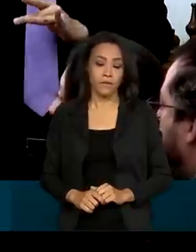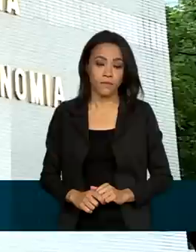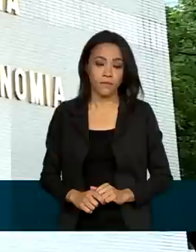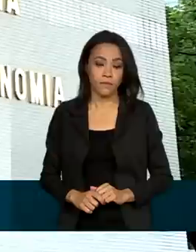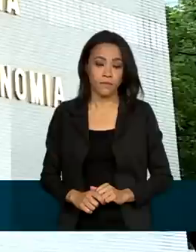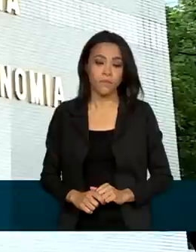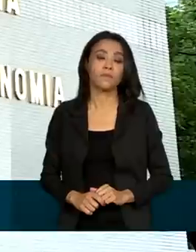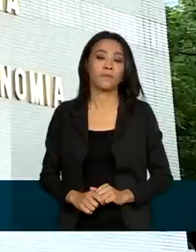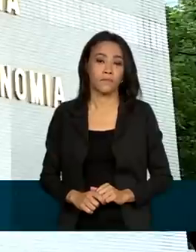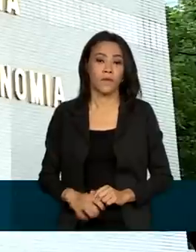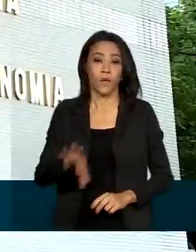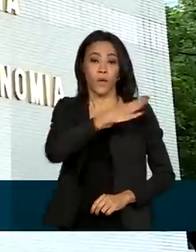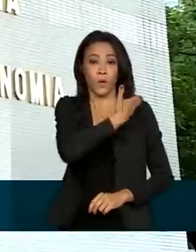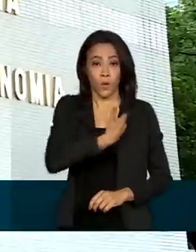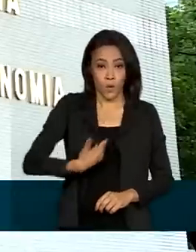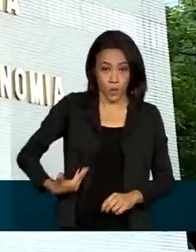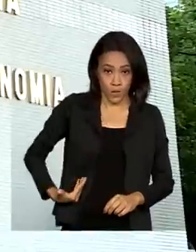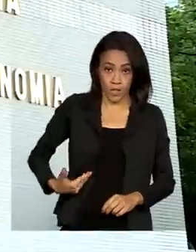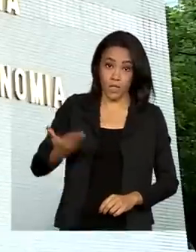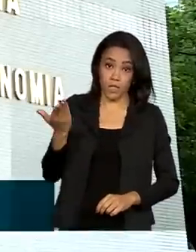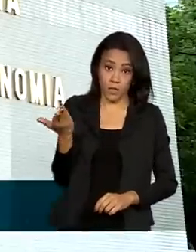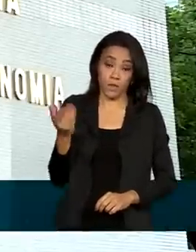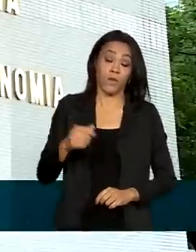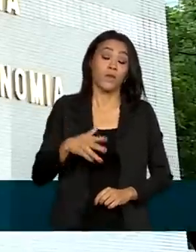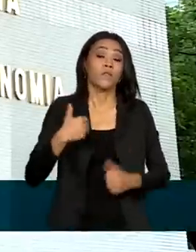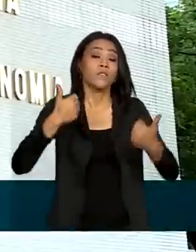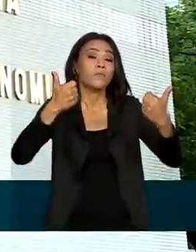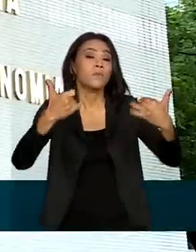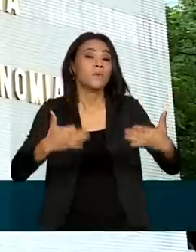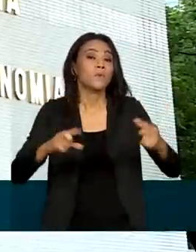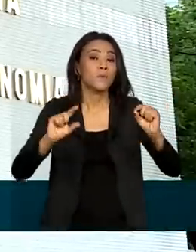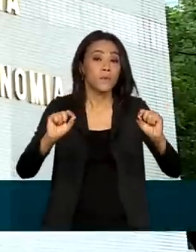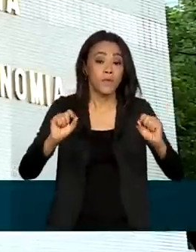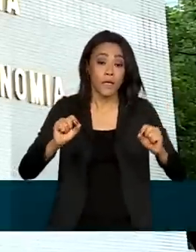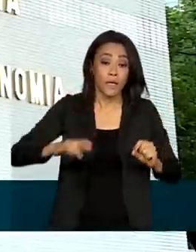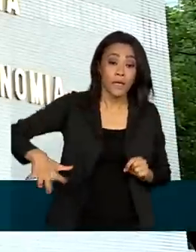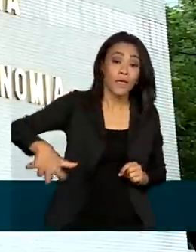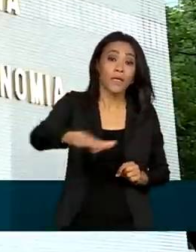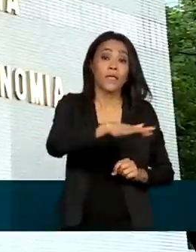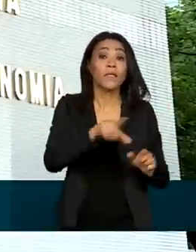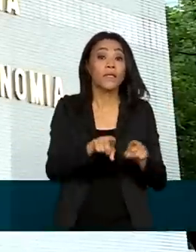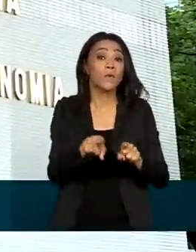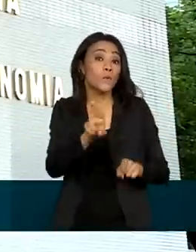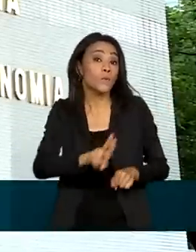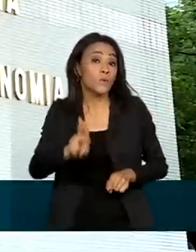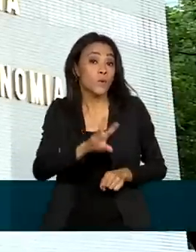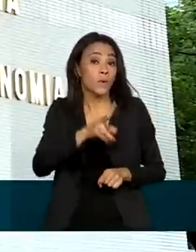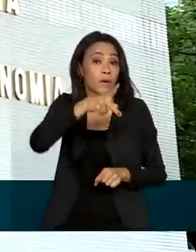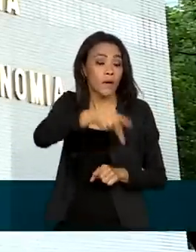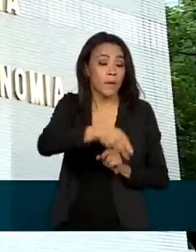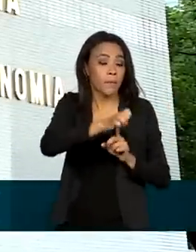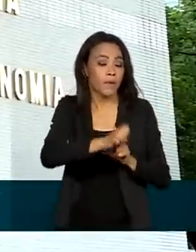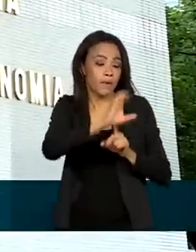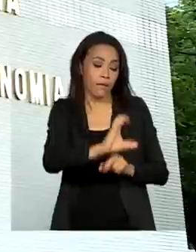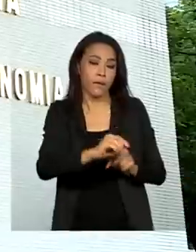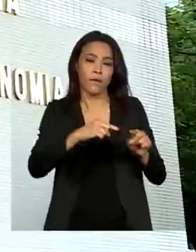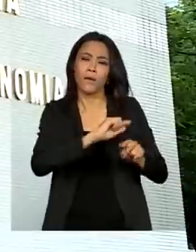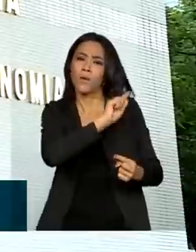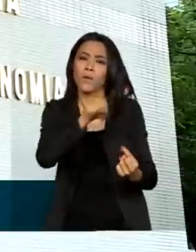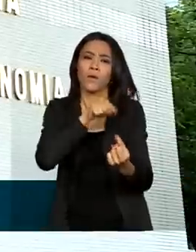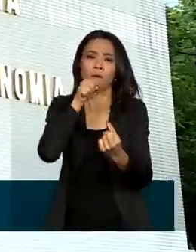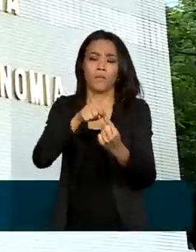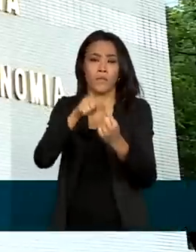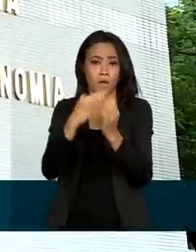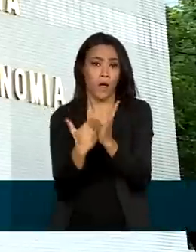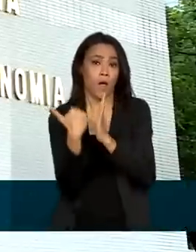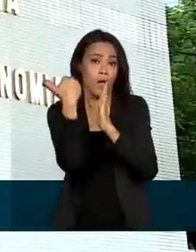campo. O governo eleito usou parte do espaço fiscal aberto com a PEC da Transição para garantir reajuste real